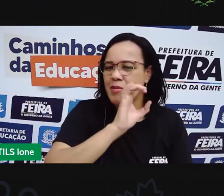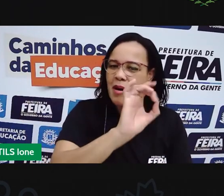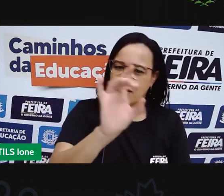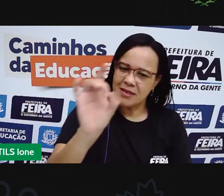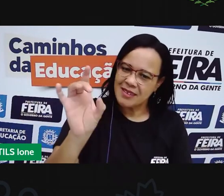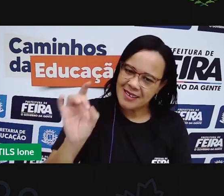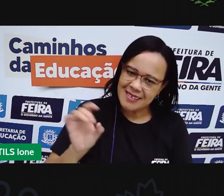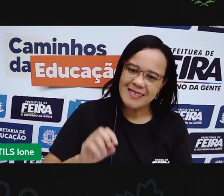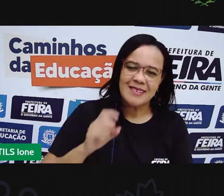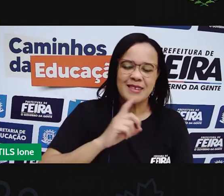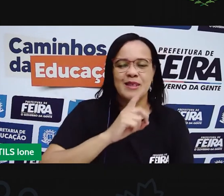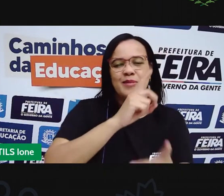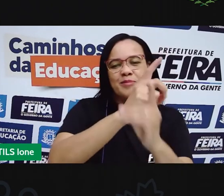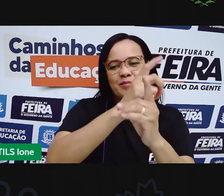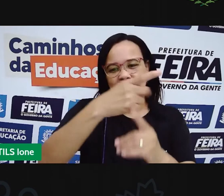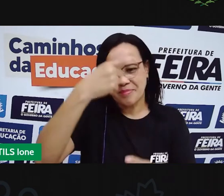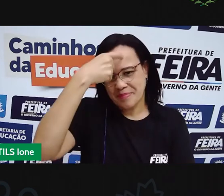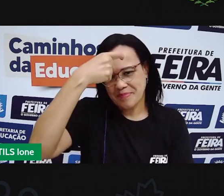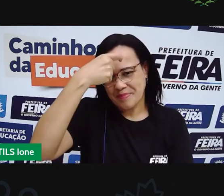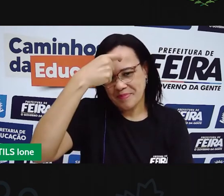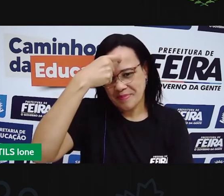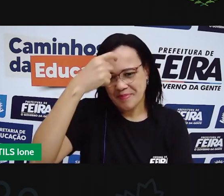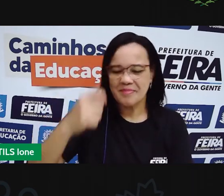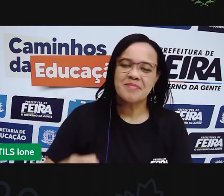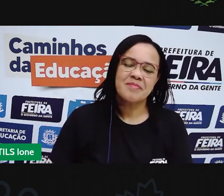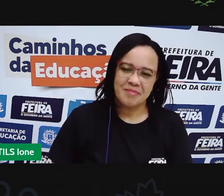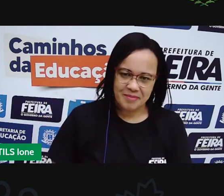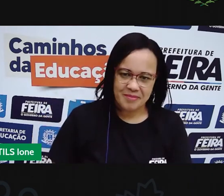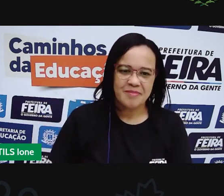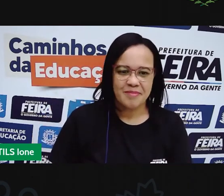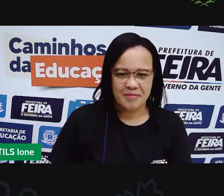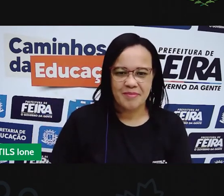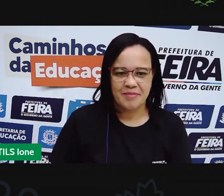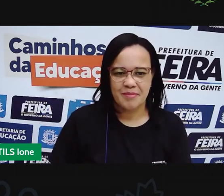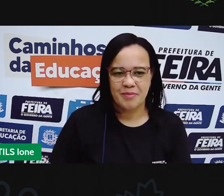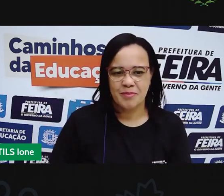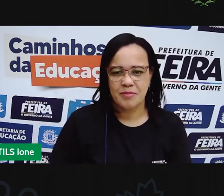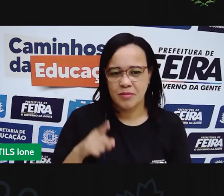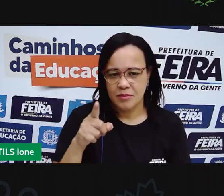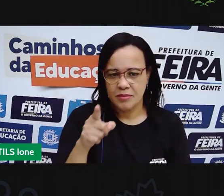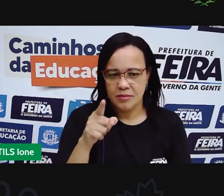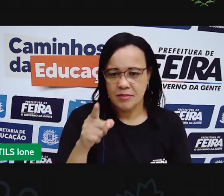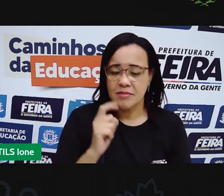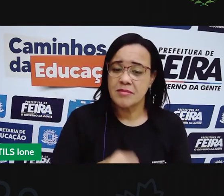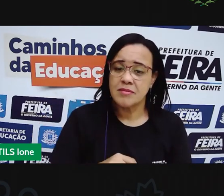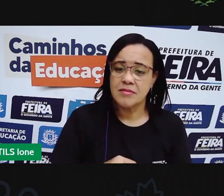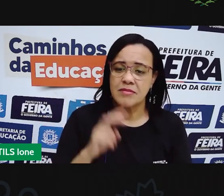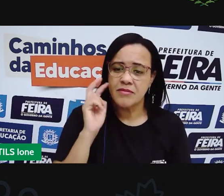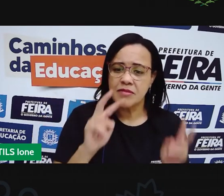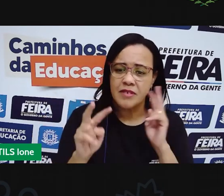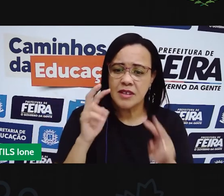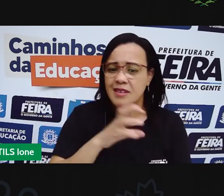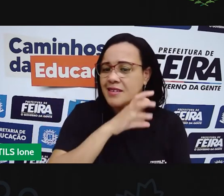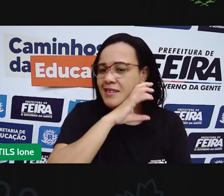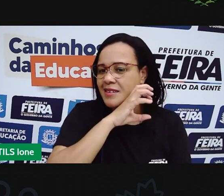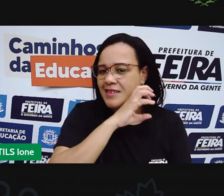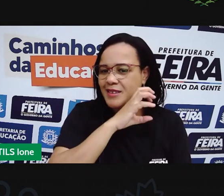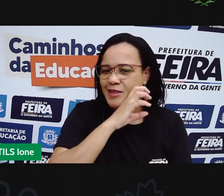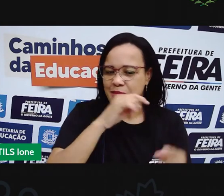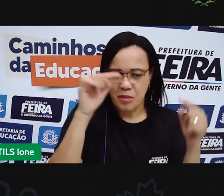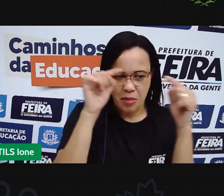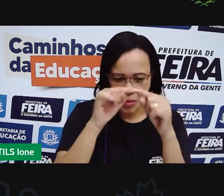animal acertando ali no outro do banheiro você vai ver o nome do animal e vai ver